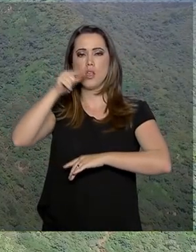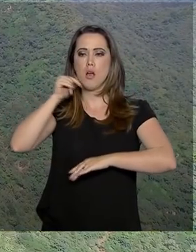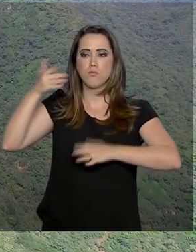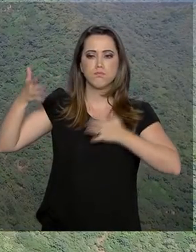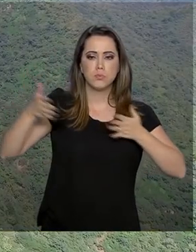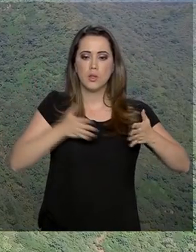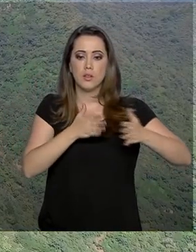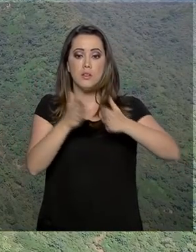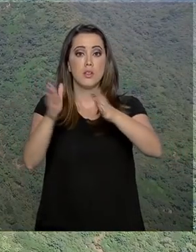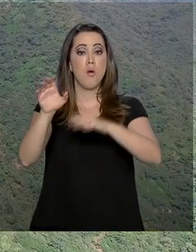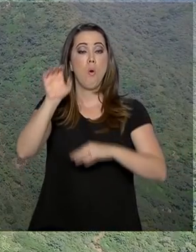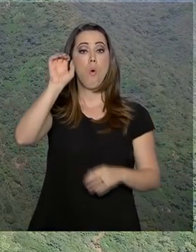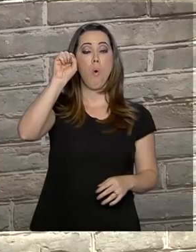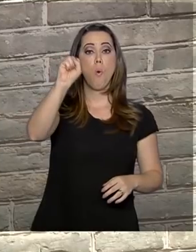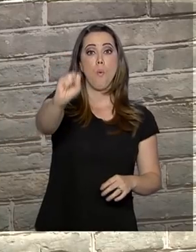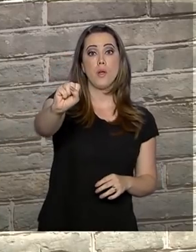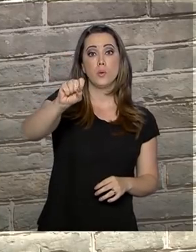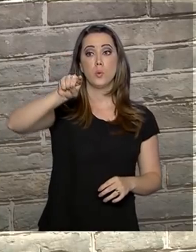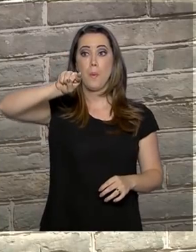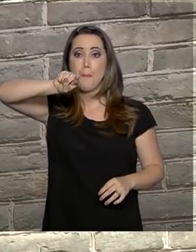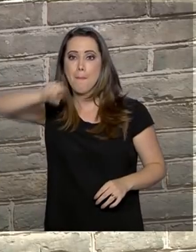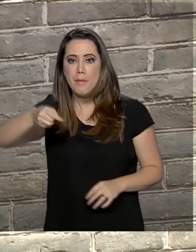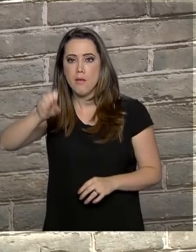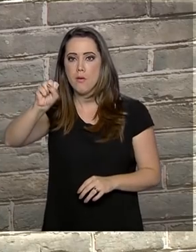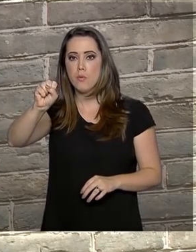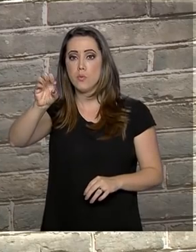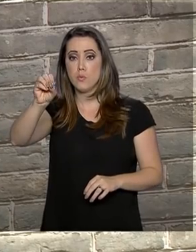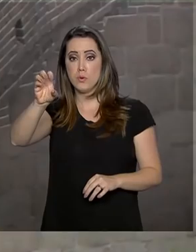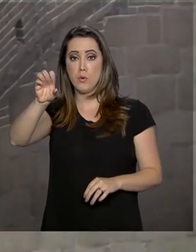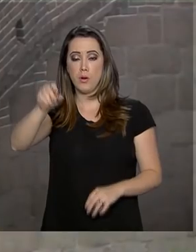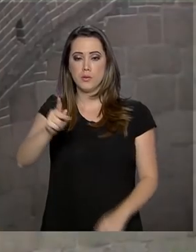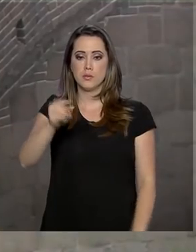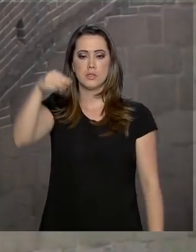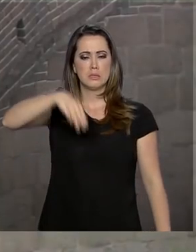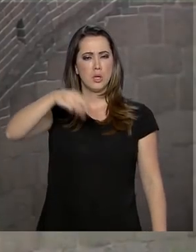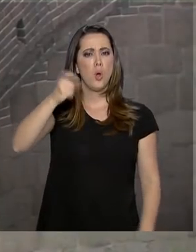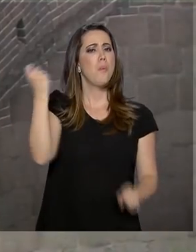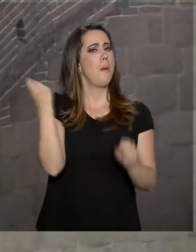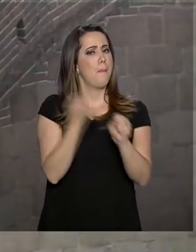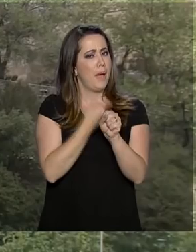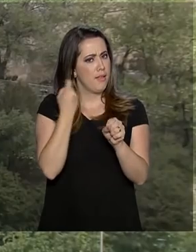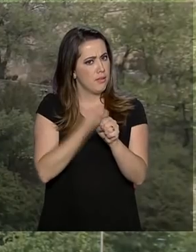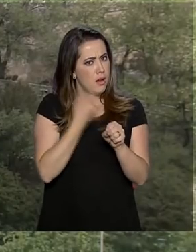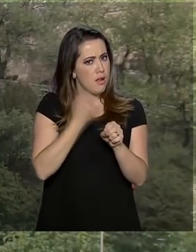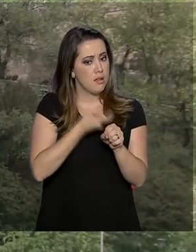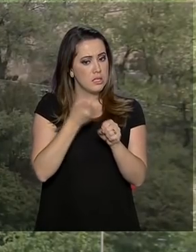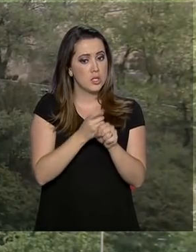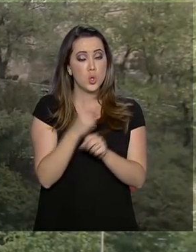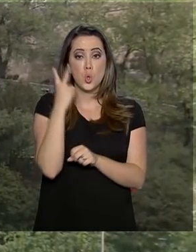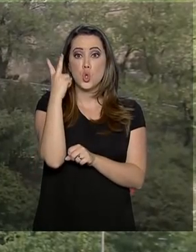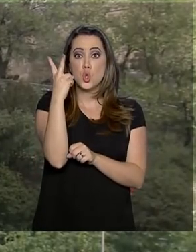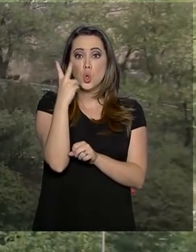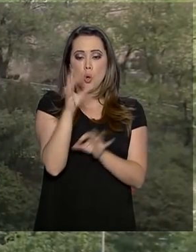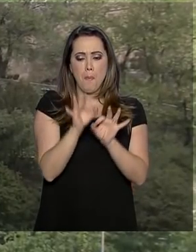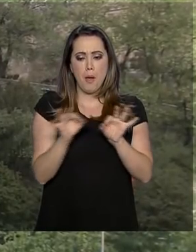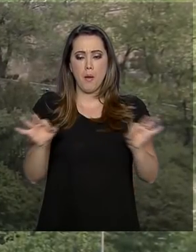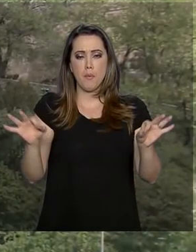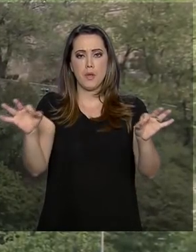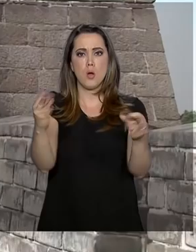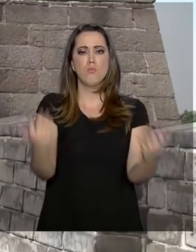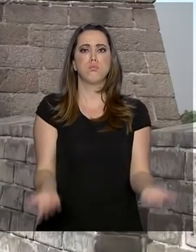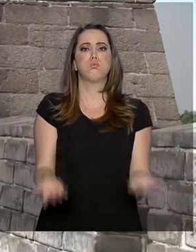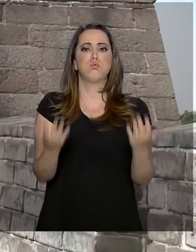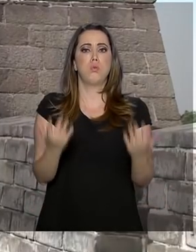.800 quilômetros. Muitas das pedras usadas na construção da muralha medem dois metros e seu peso